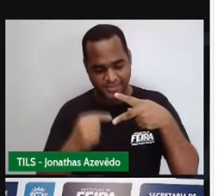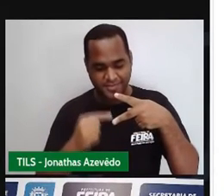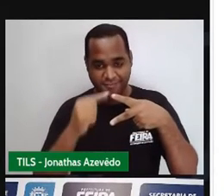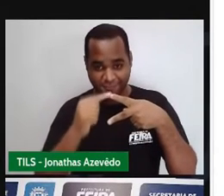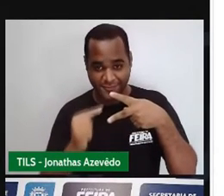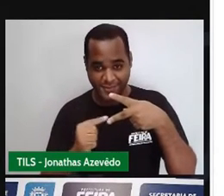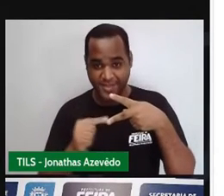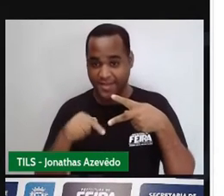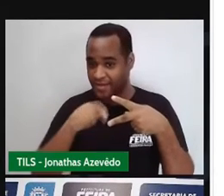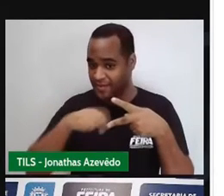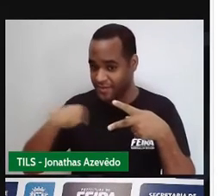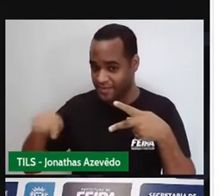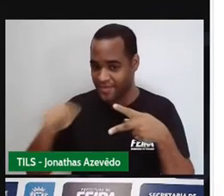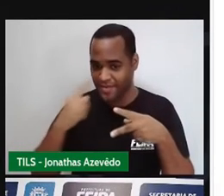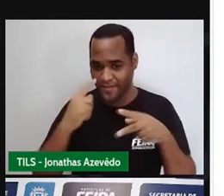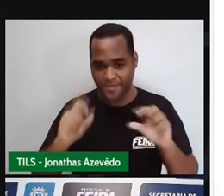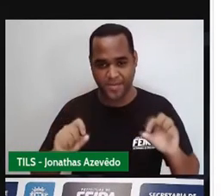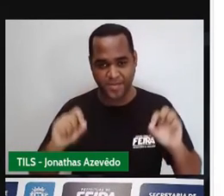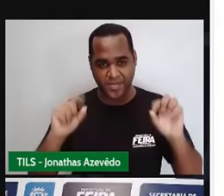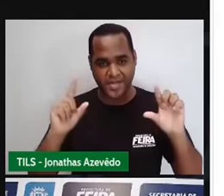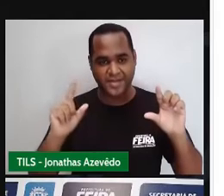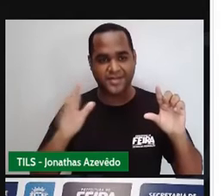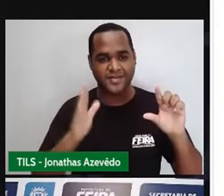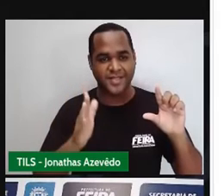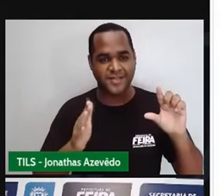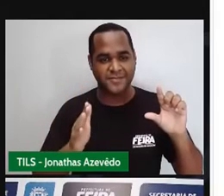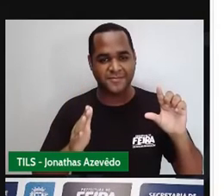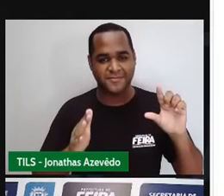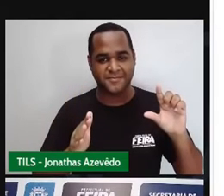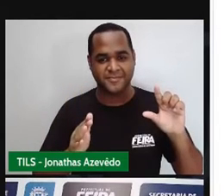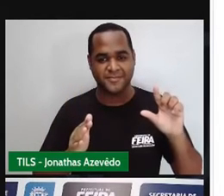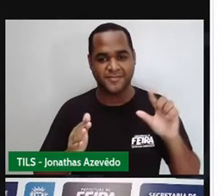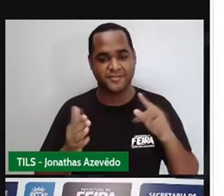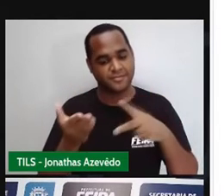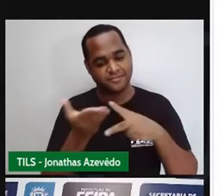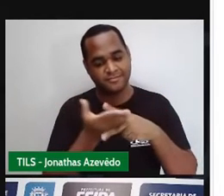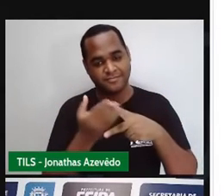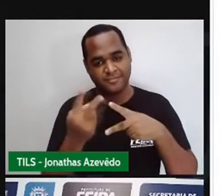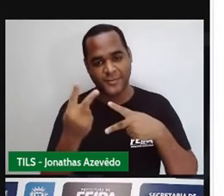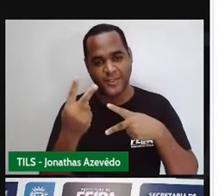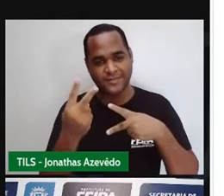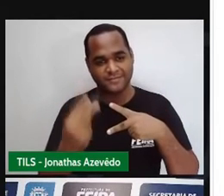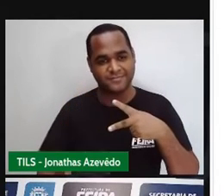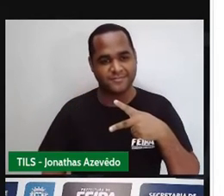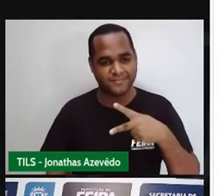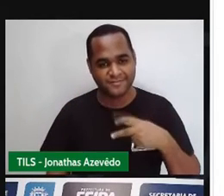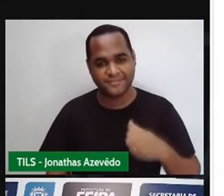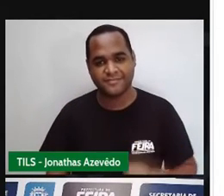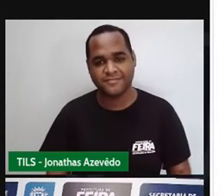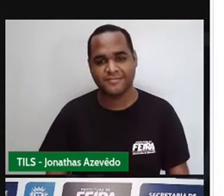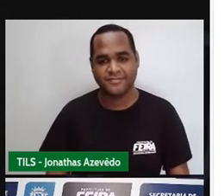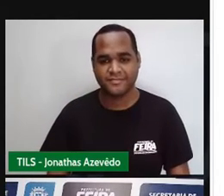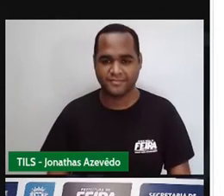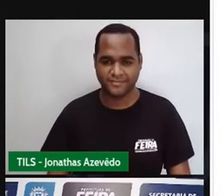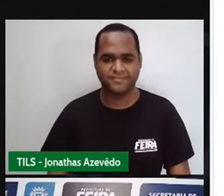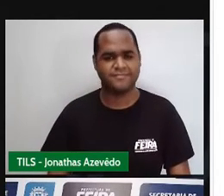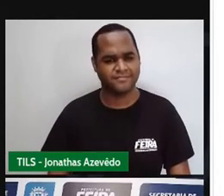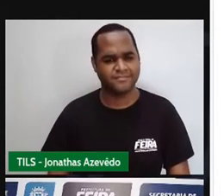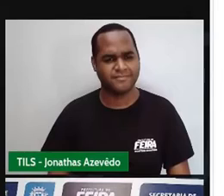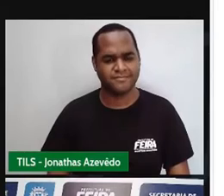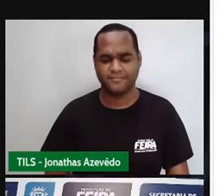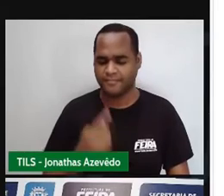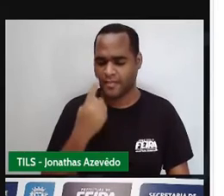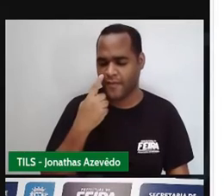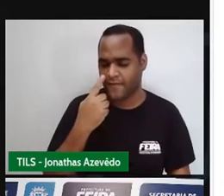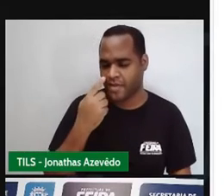e vai aparecer na tela. Olha só. Dividido por dois. Certo? Mas acompanha aqui